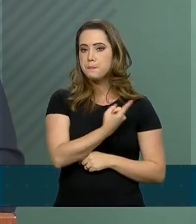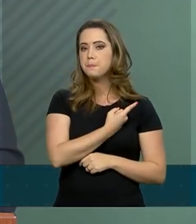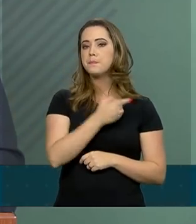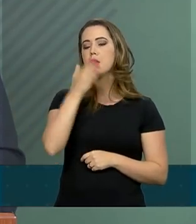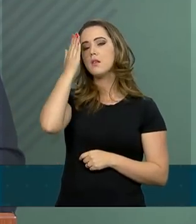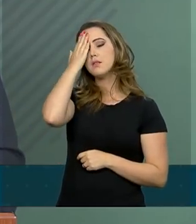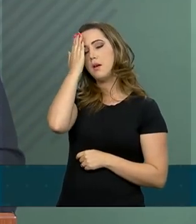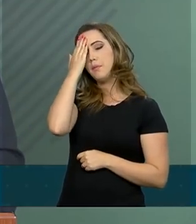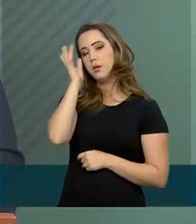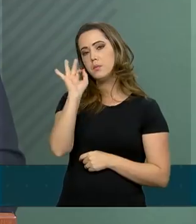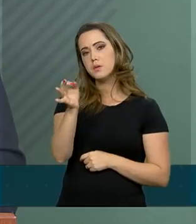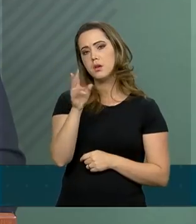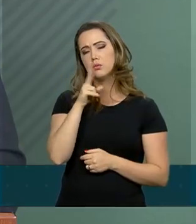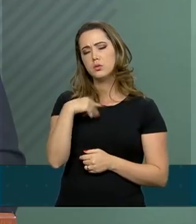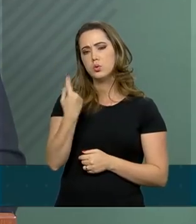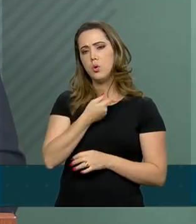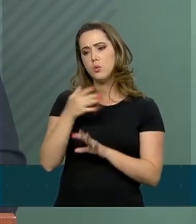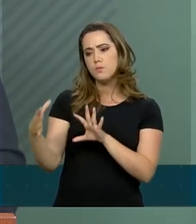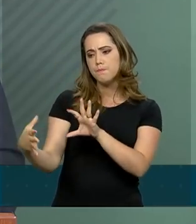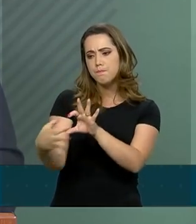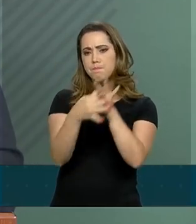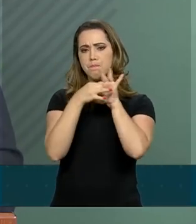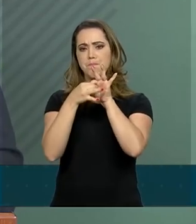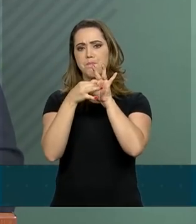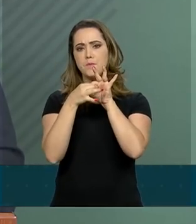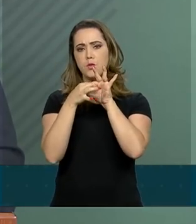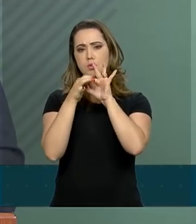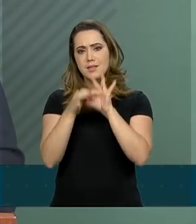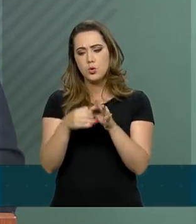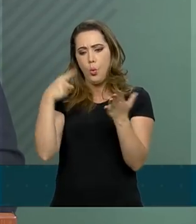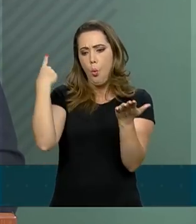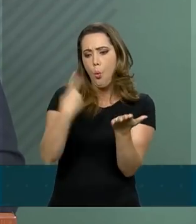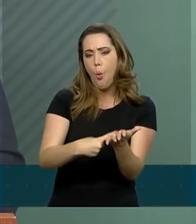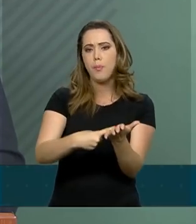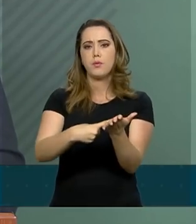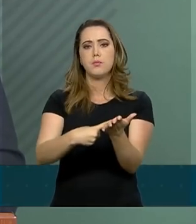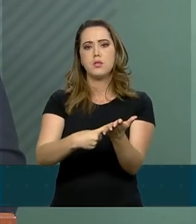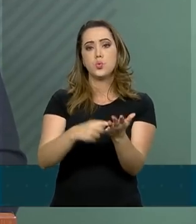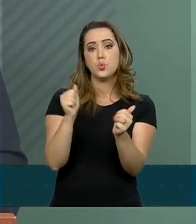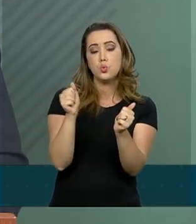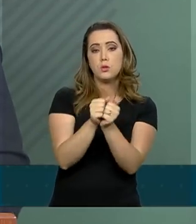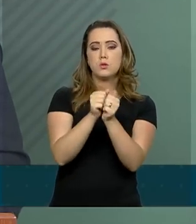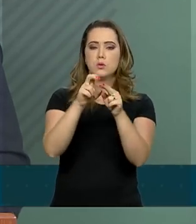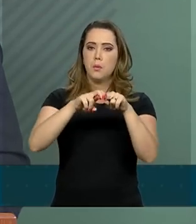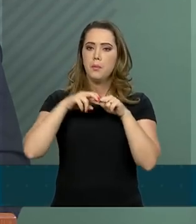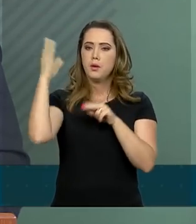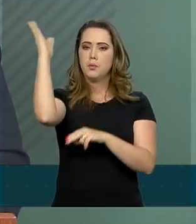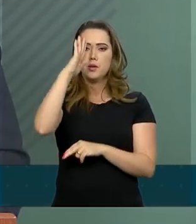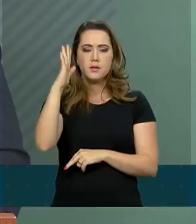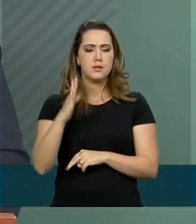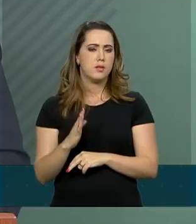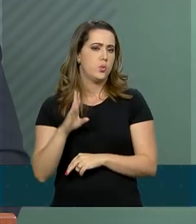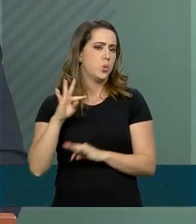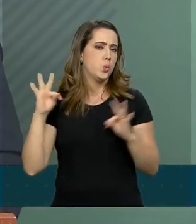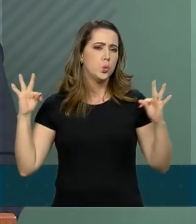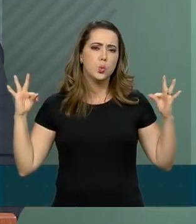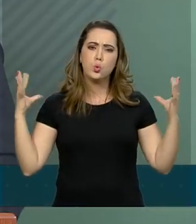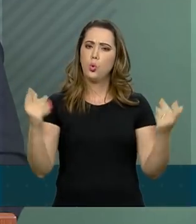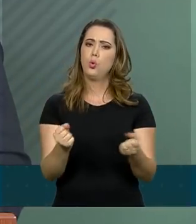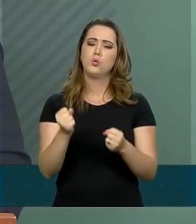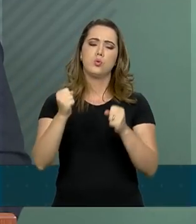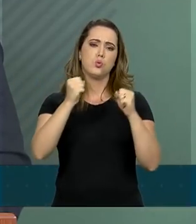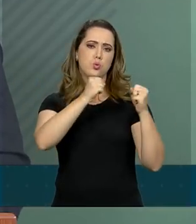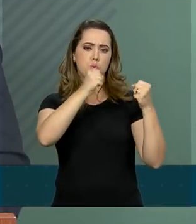consciência e firmemos um pacto pelo Brasil. Esse pacto há de conformar todos os